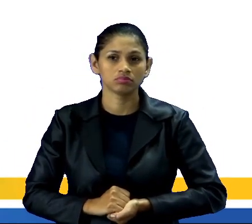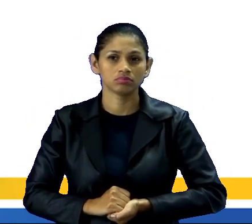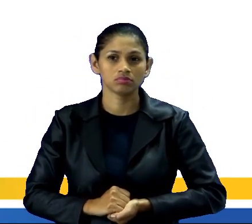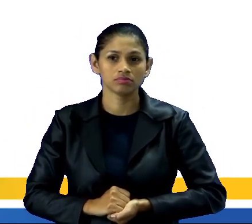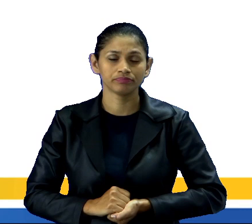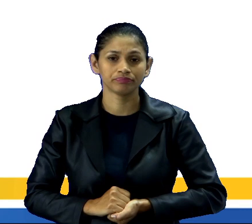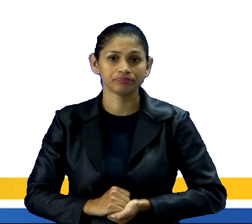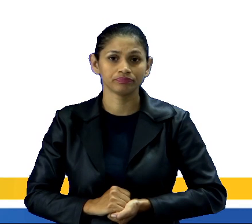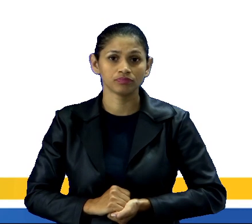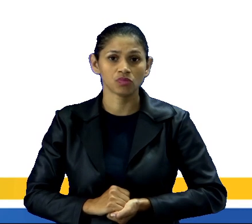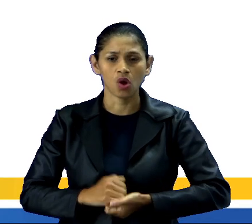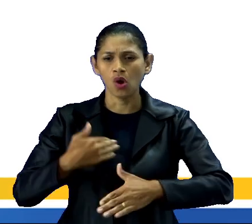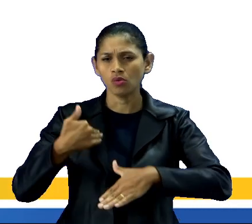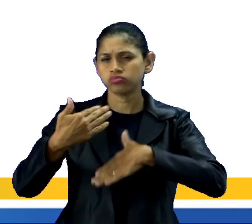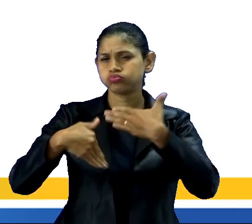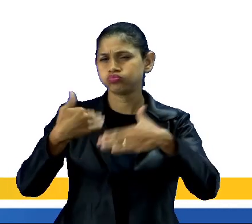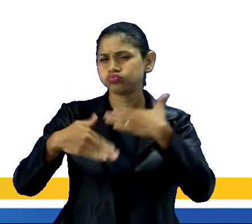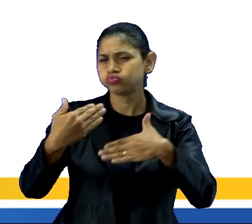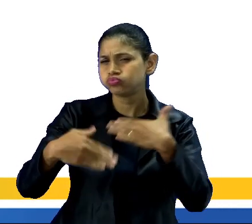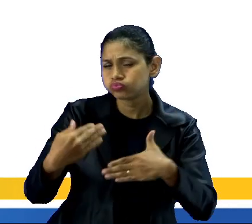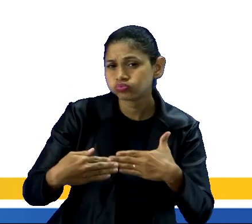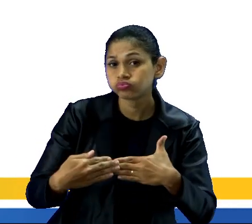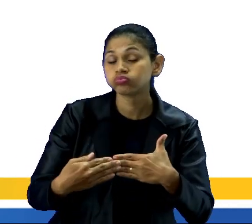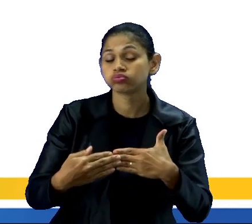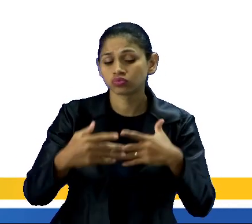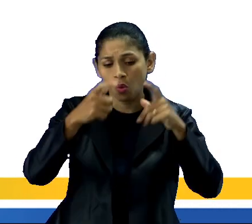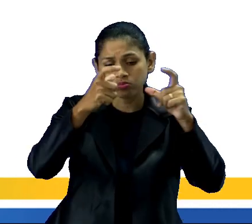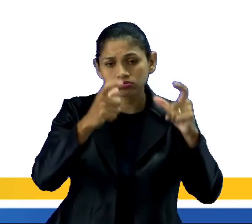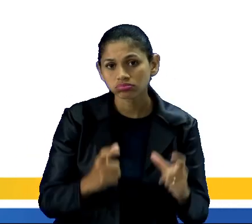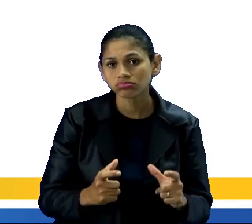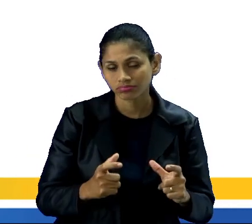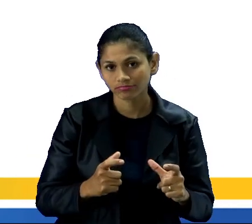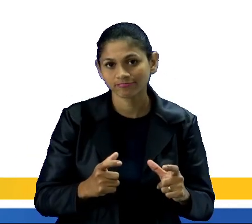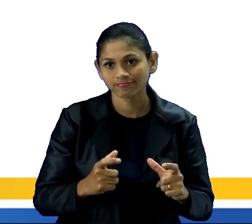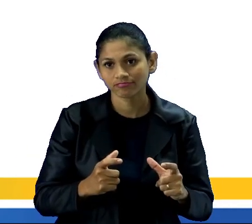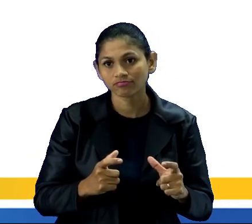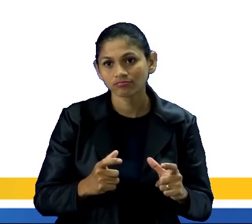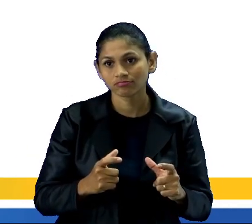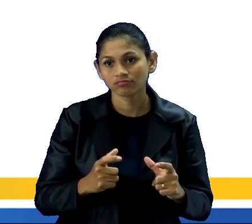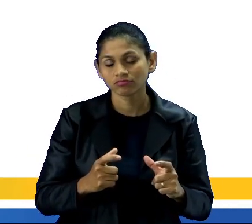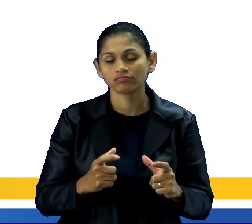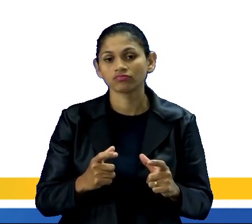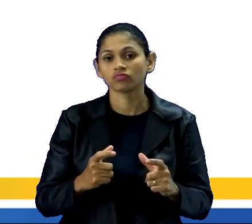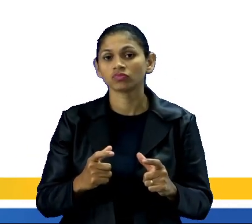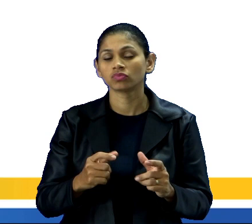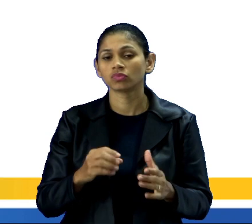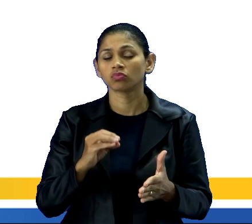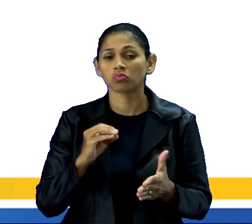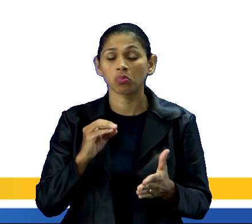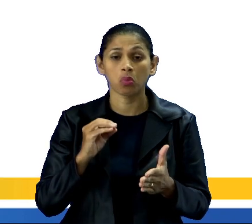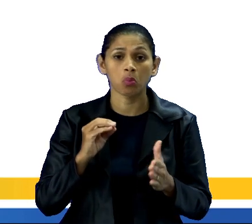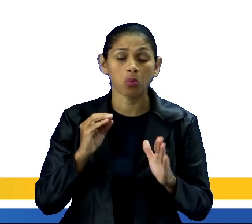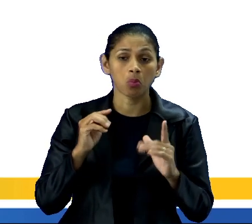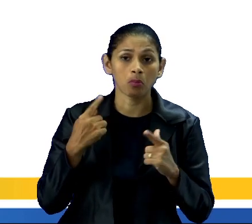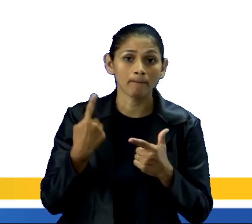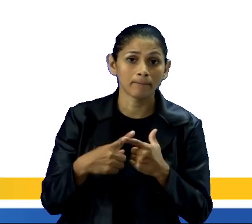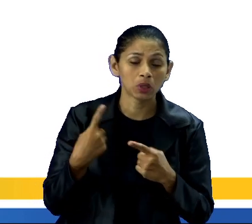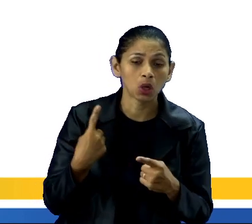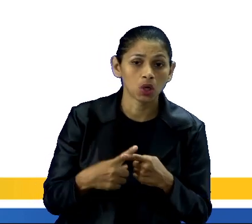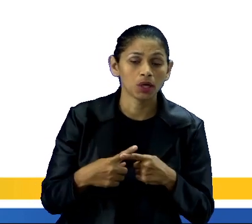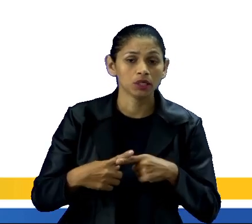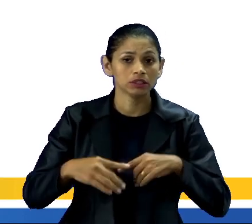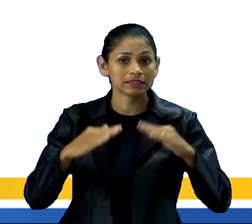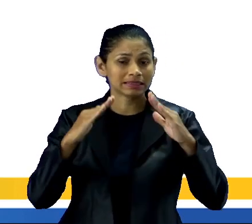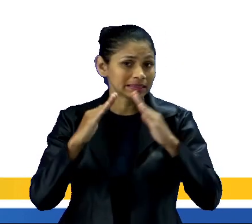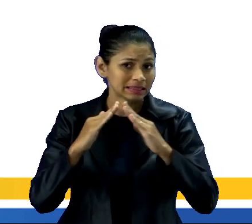a aceleração da ocupação de zonas naturais instáveis por moradias irregulares, como as favelas,